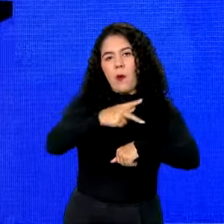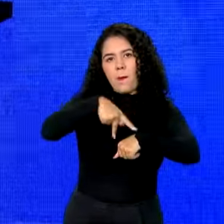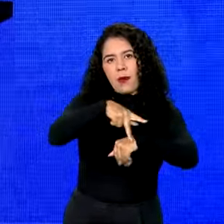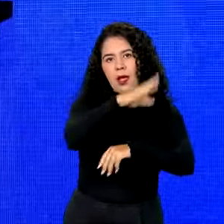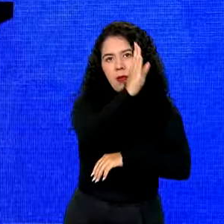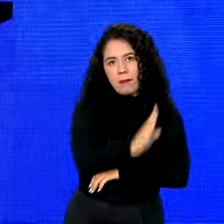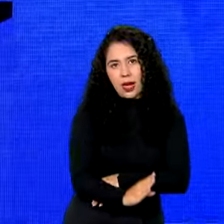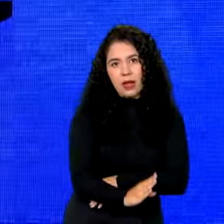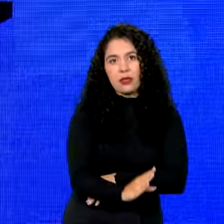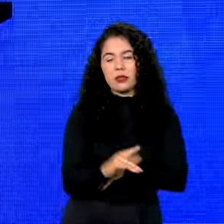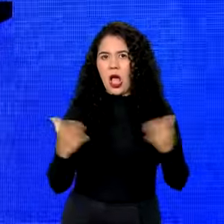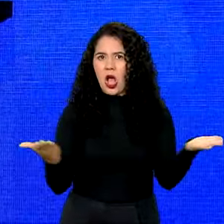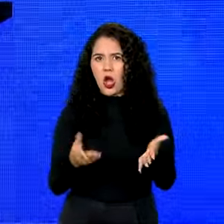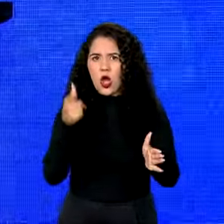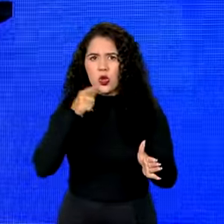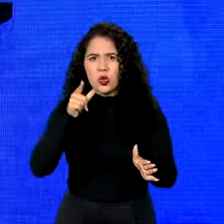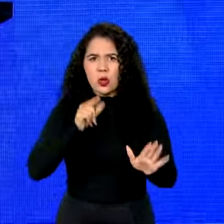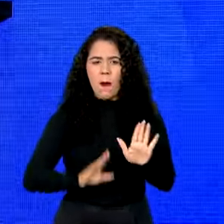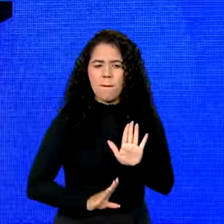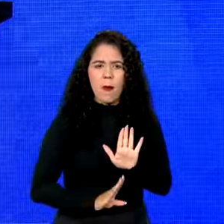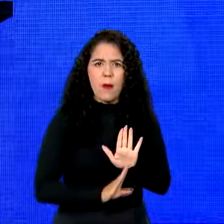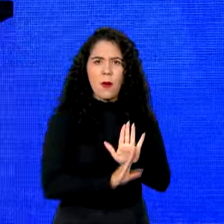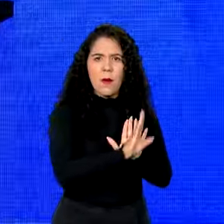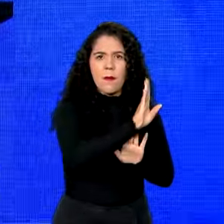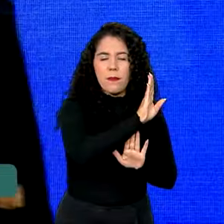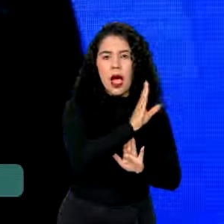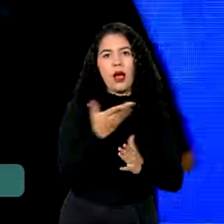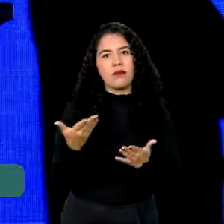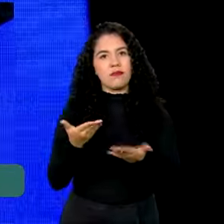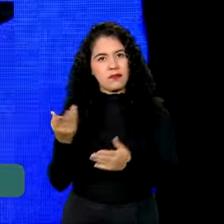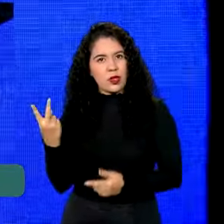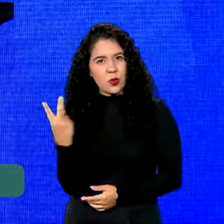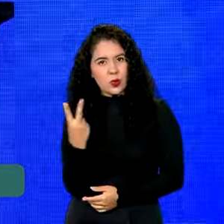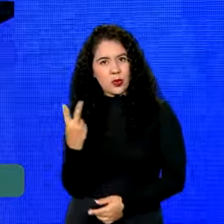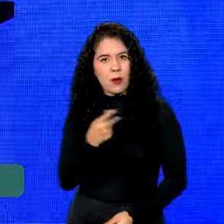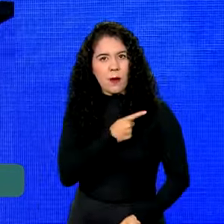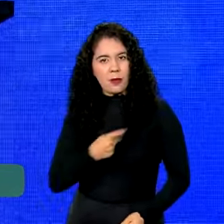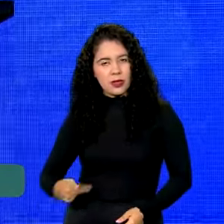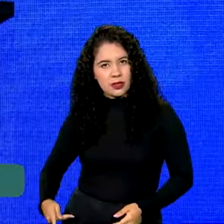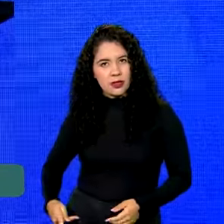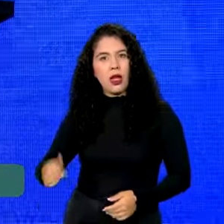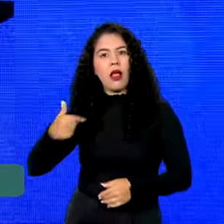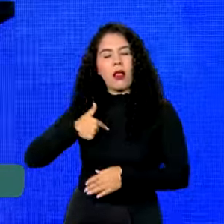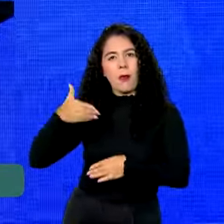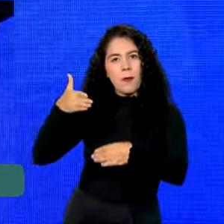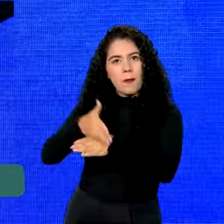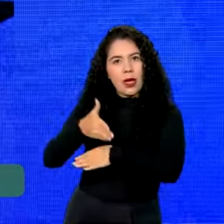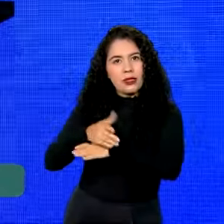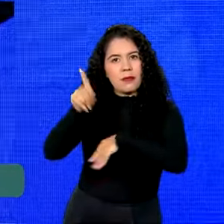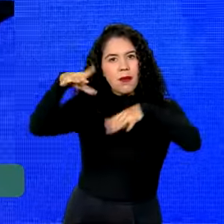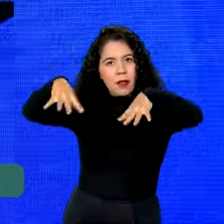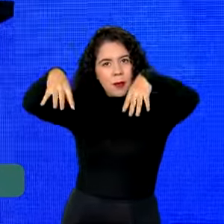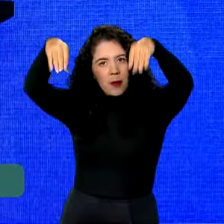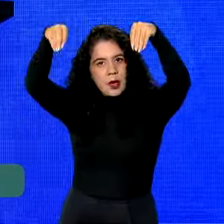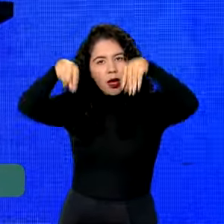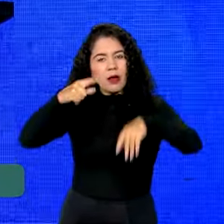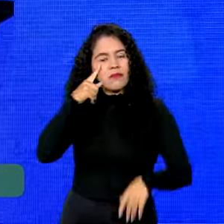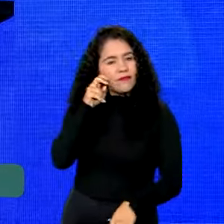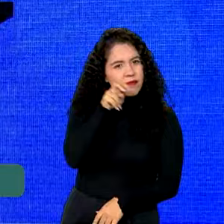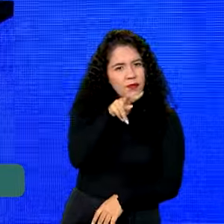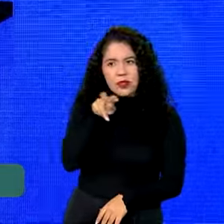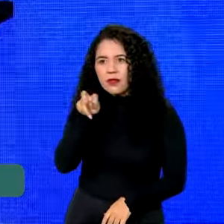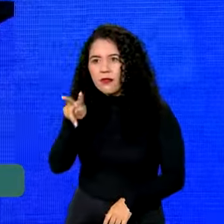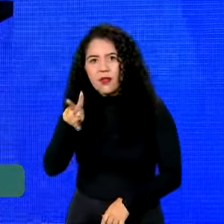deveria ter crescido. E agora com os dois presidentes eu pude participar no Palácio La Moneda e ver dos dois presidentes